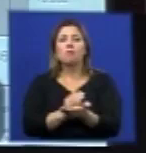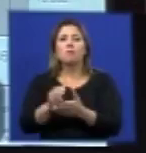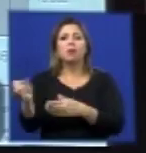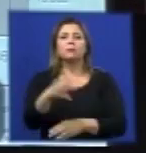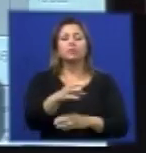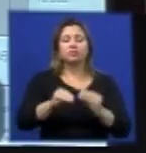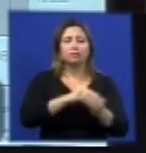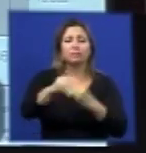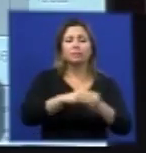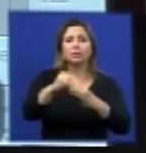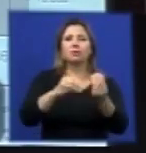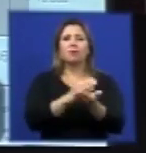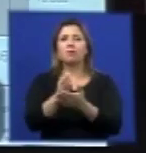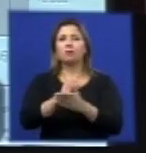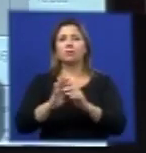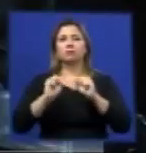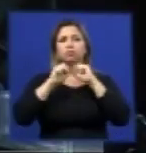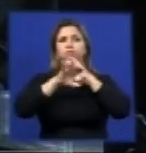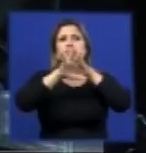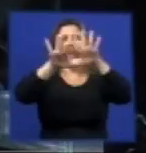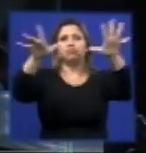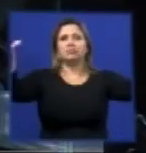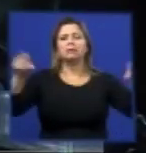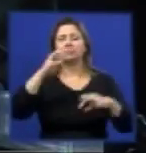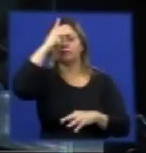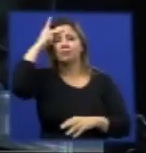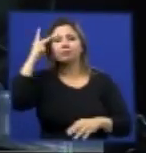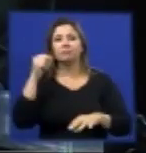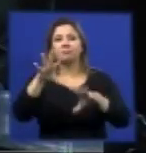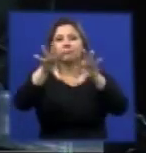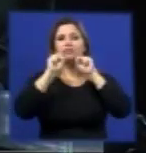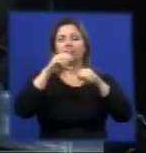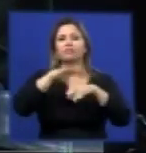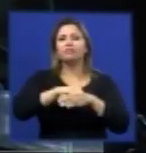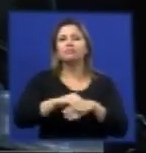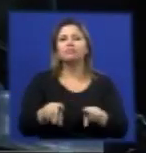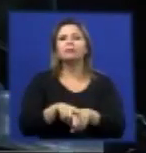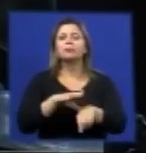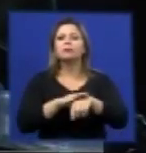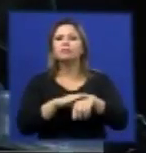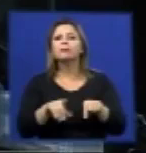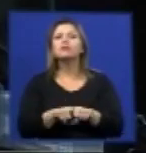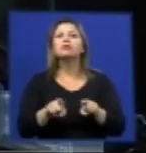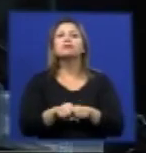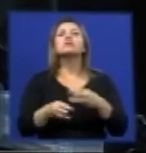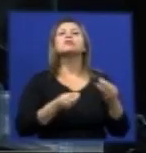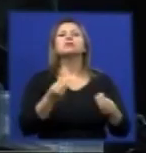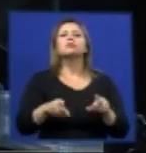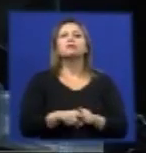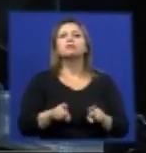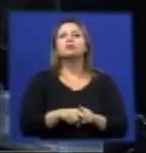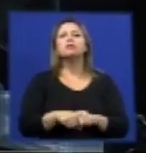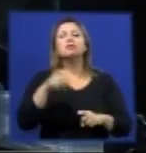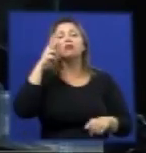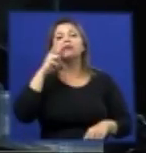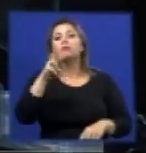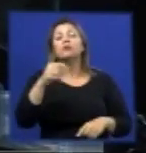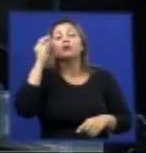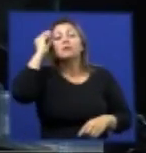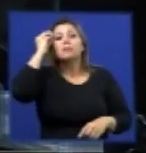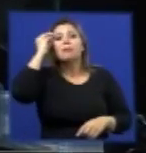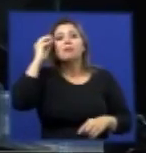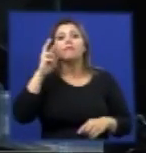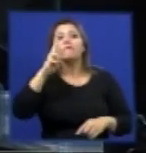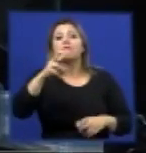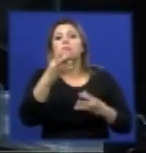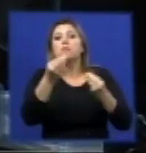como o dengue v1 foi procedido num tempo muito curto para o dengue v2 você não vê muito bem isso mas você vê